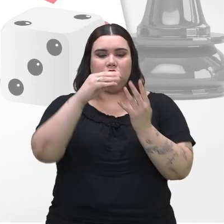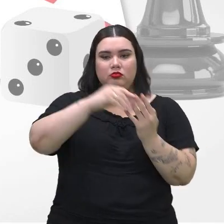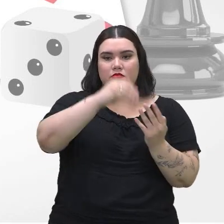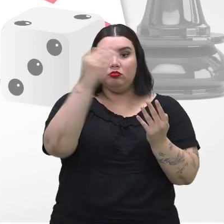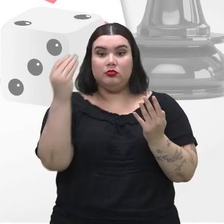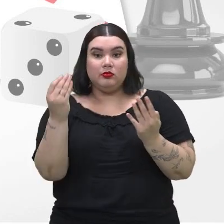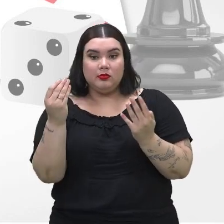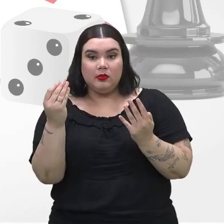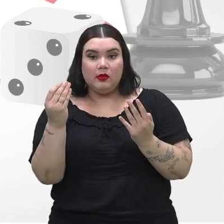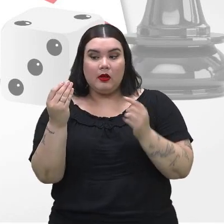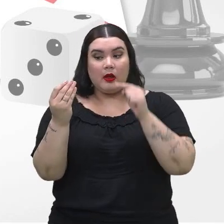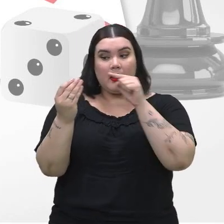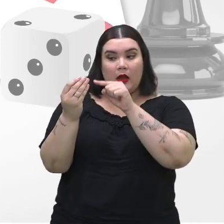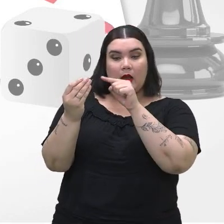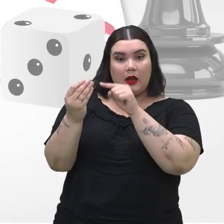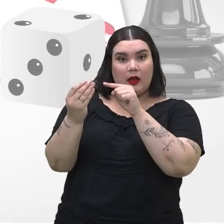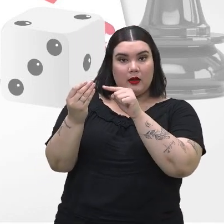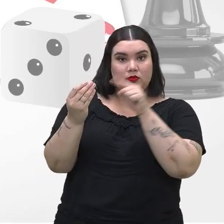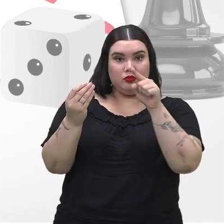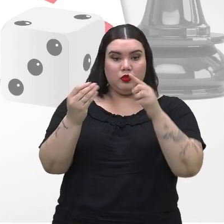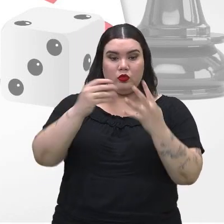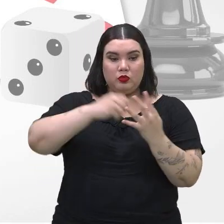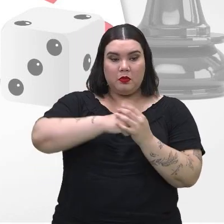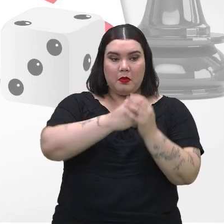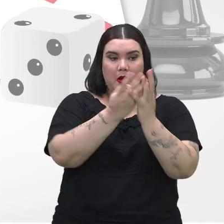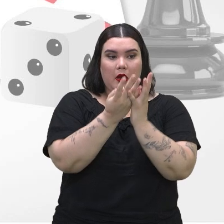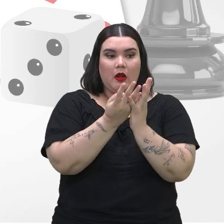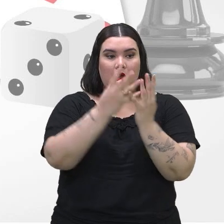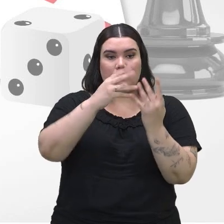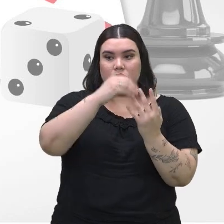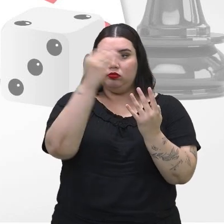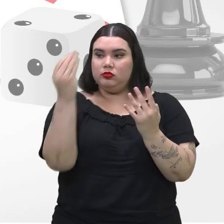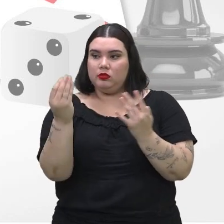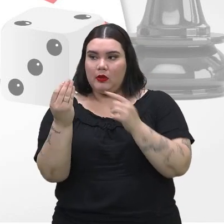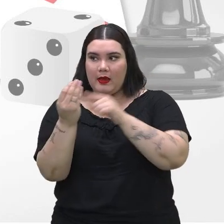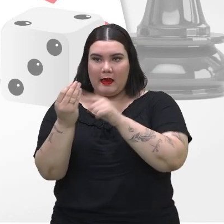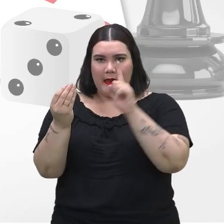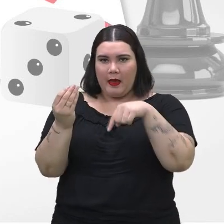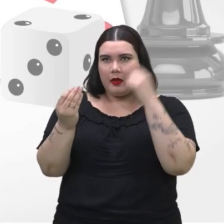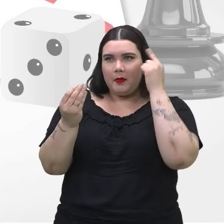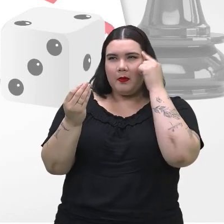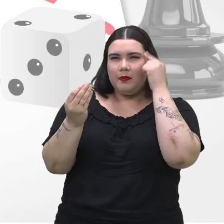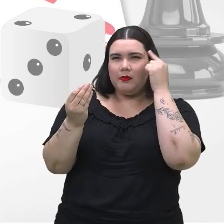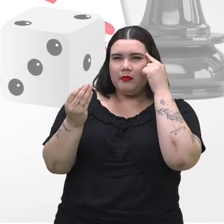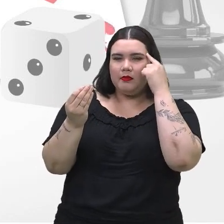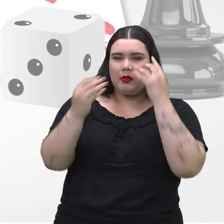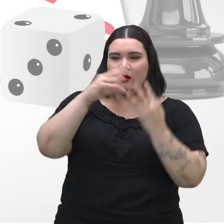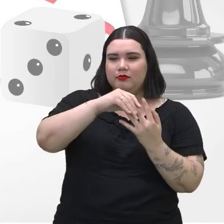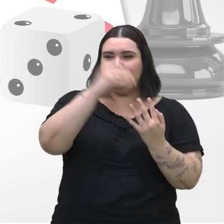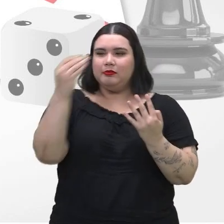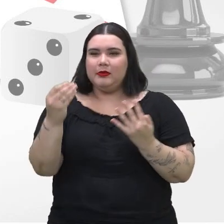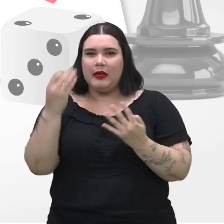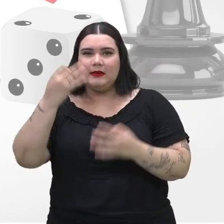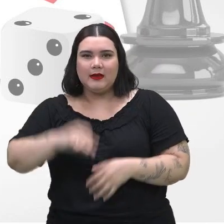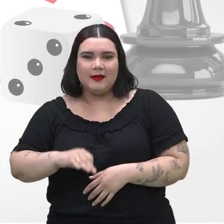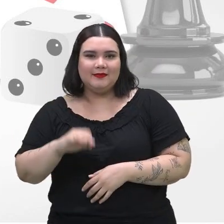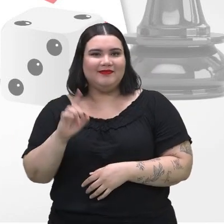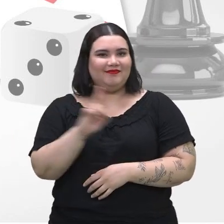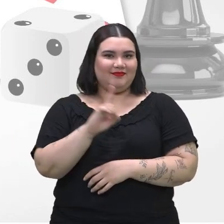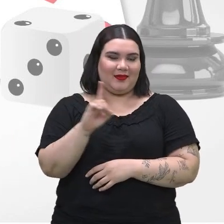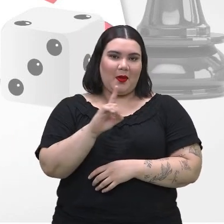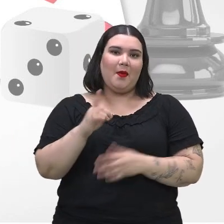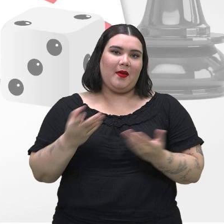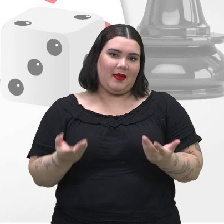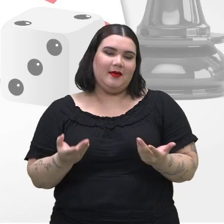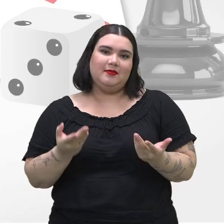garante que a carta que você retirar seja a que você está pensando. E a mesma coisa também pode acontecer para